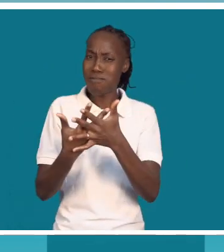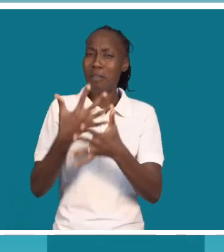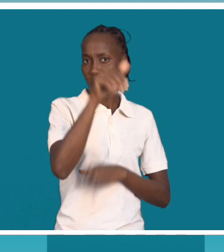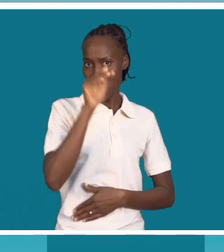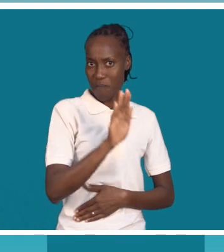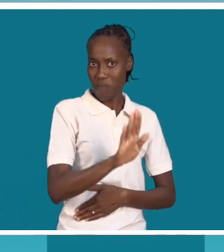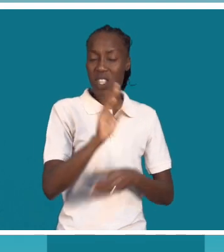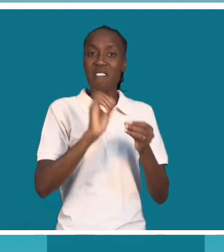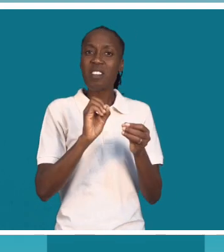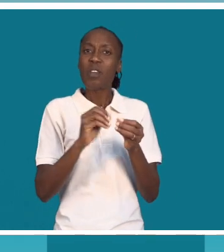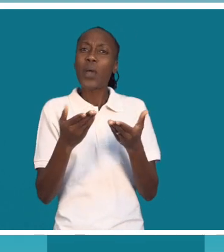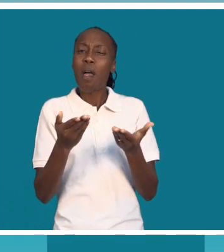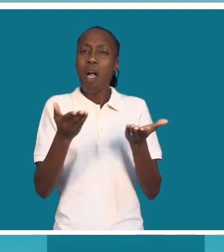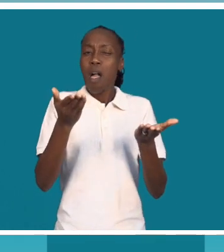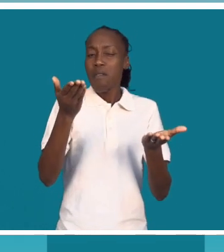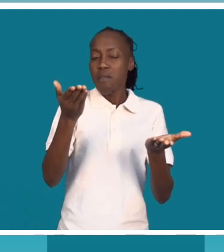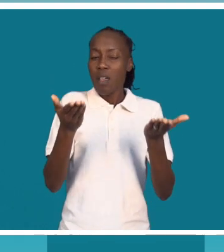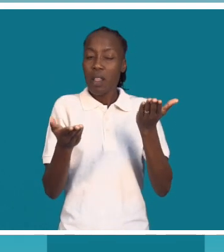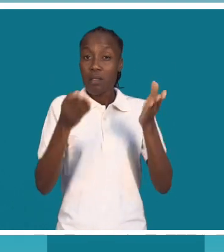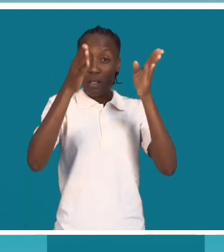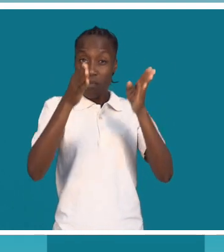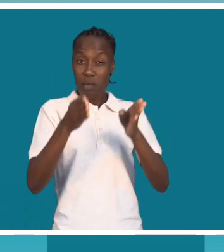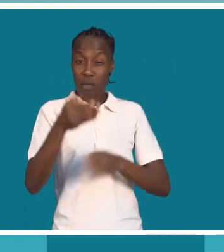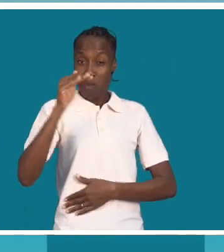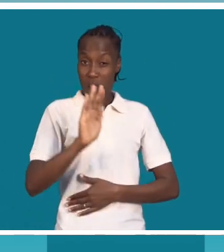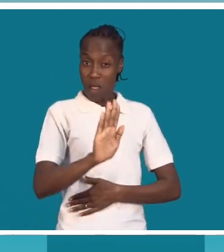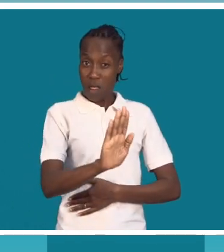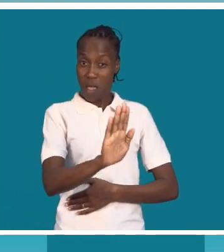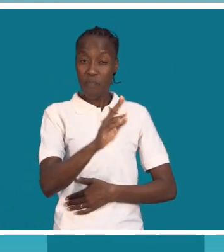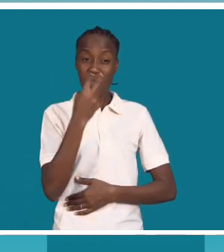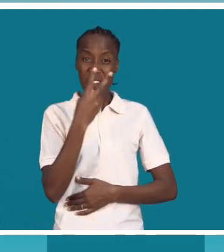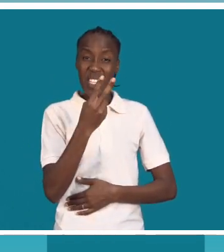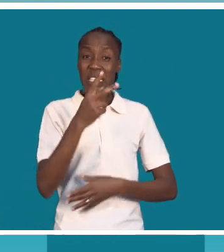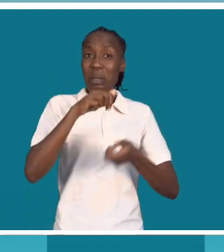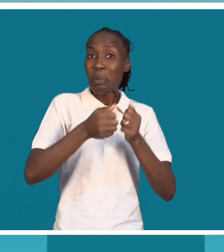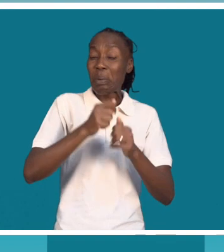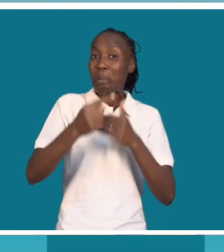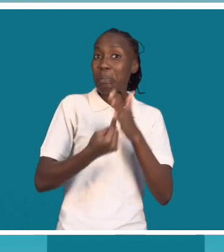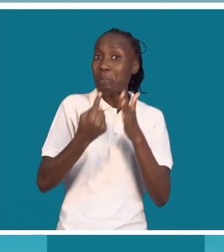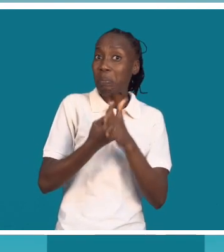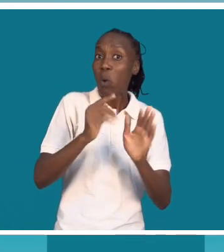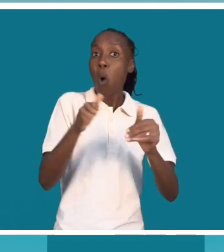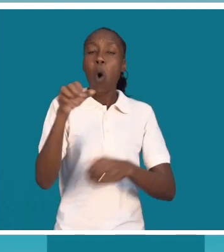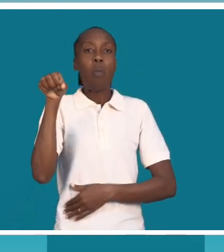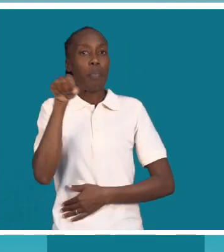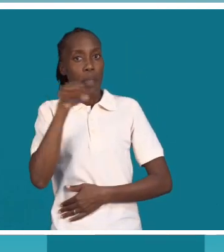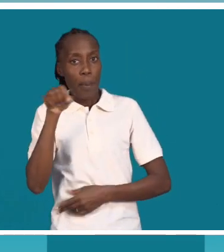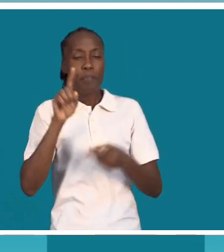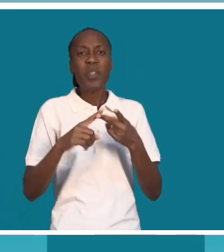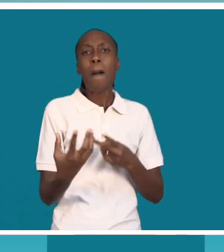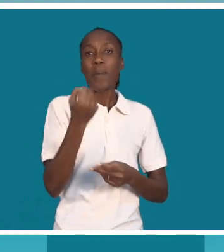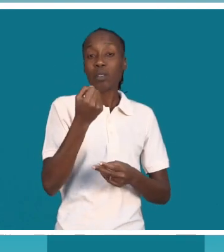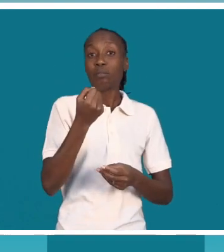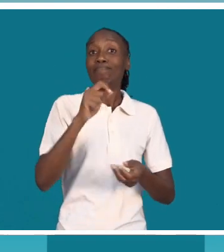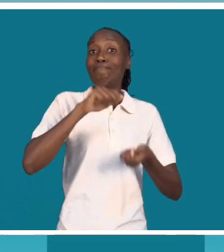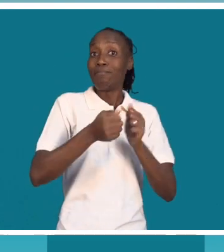consequências. Então, vai-se fazendo uma avaliação do paciente, do indivíduo, e vê que sinais possa apresentar. Os sinais